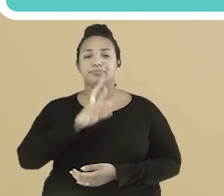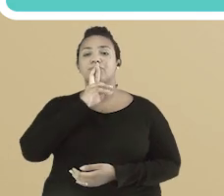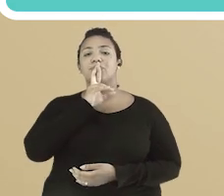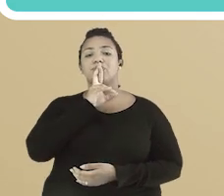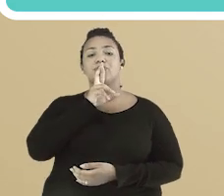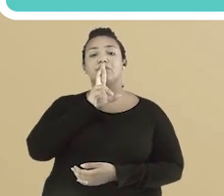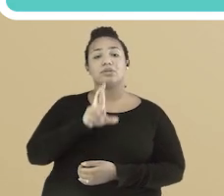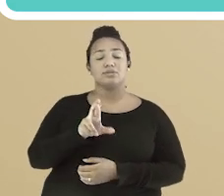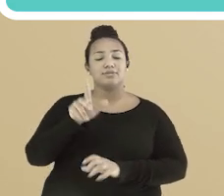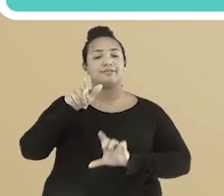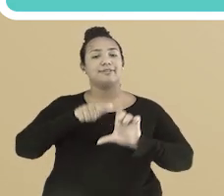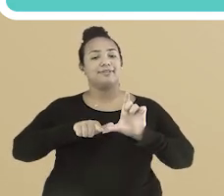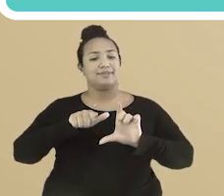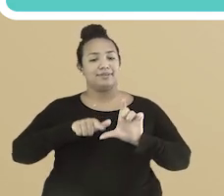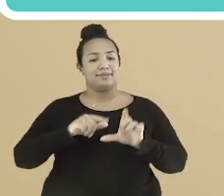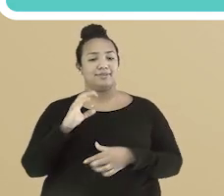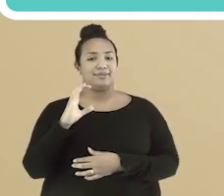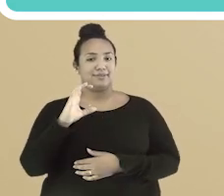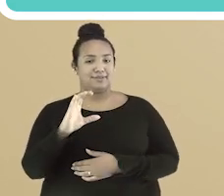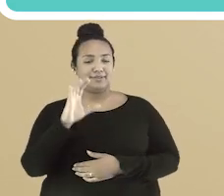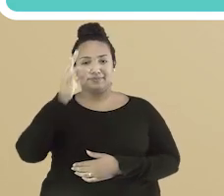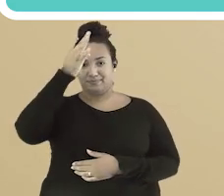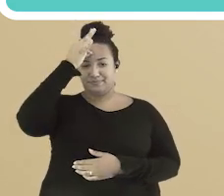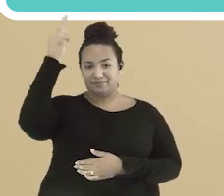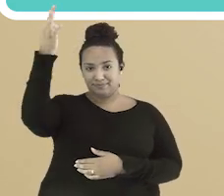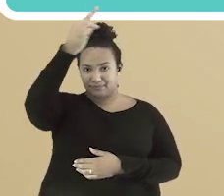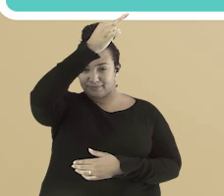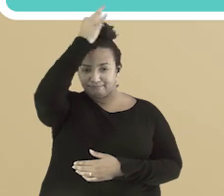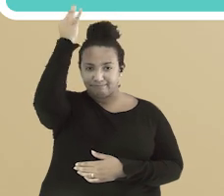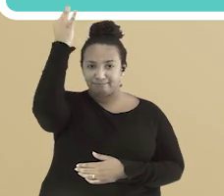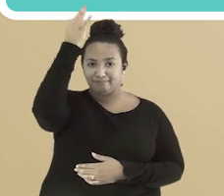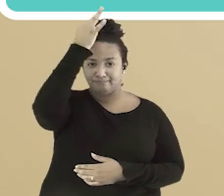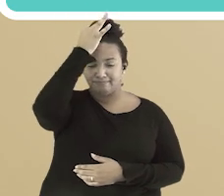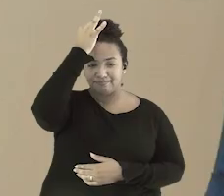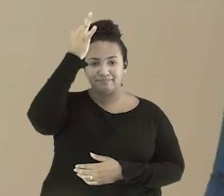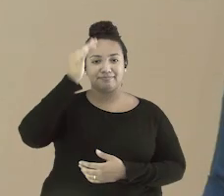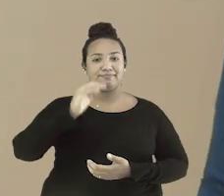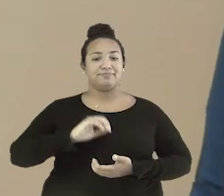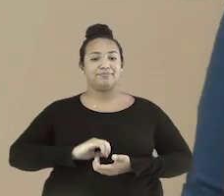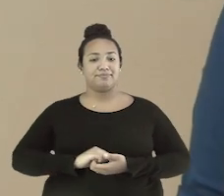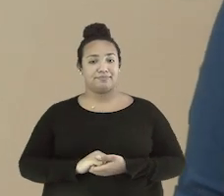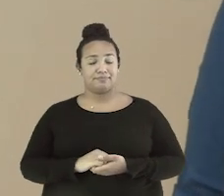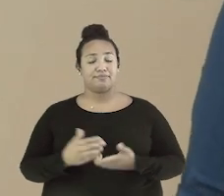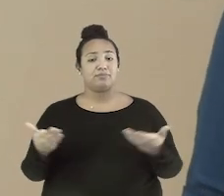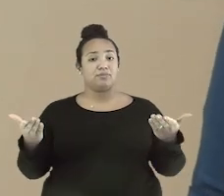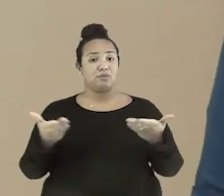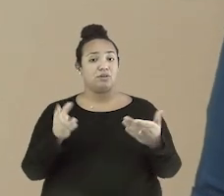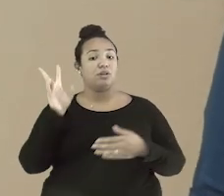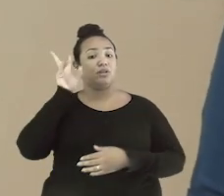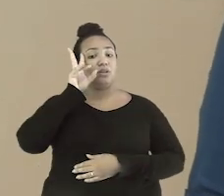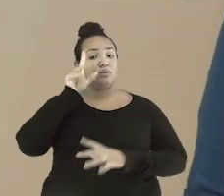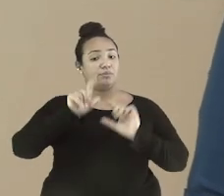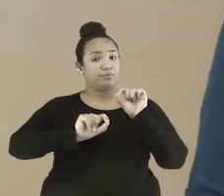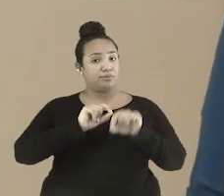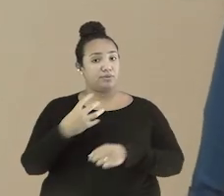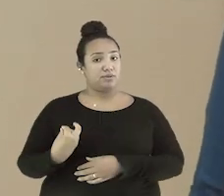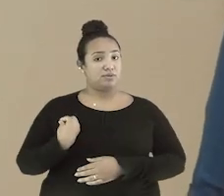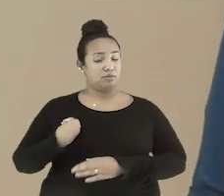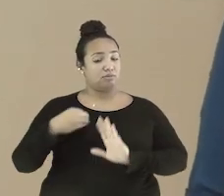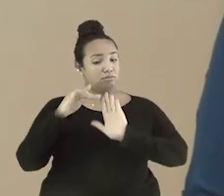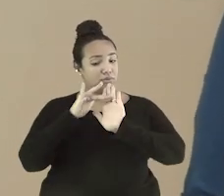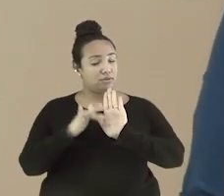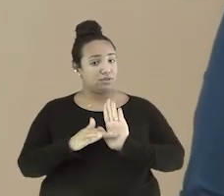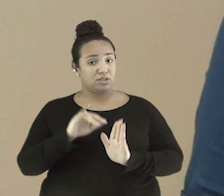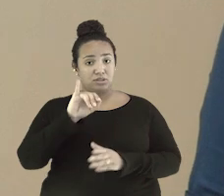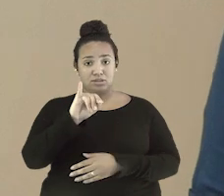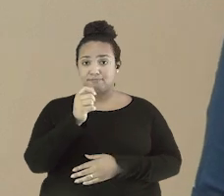Resposta da questão 4. Letra C. Espírito Santo. Ah! Última chamada para a lista de